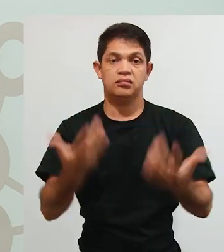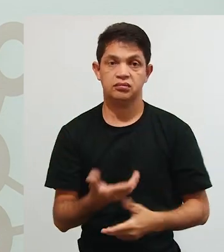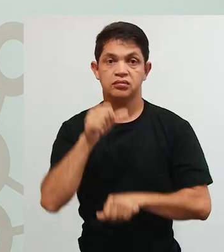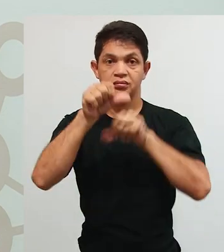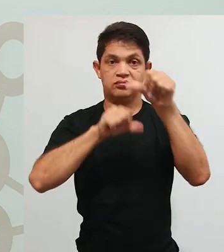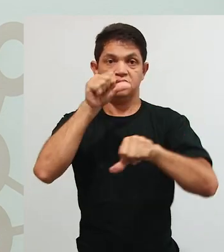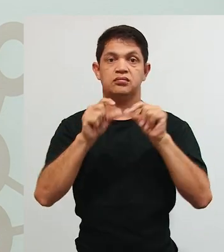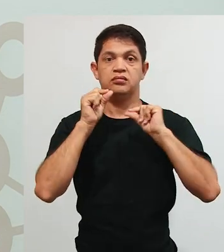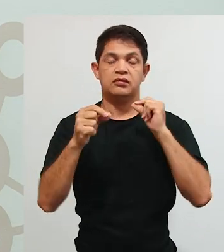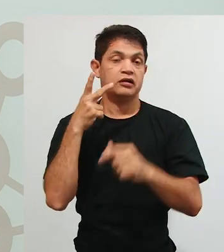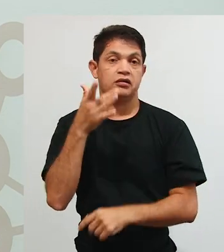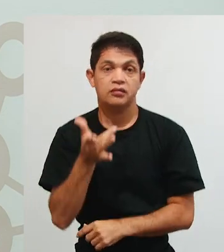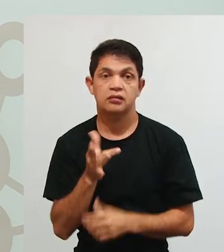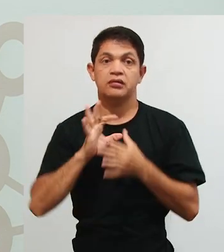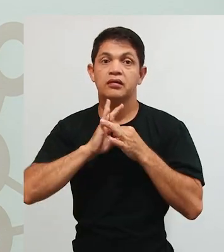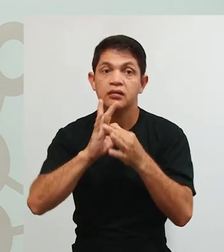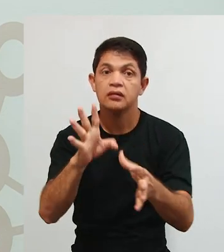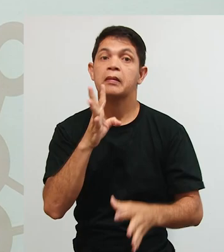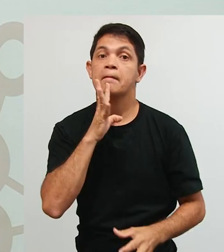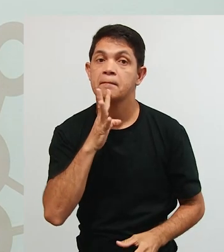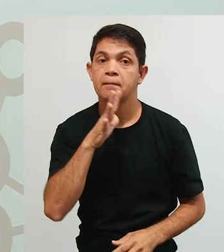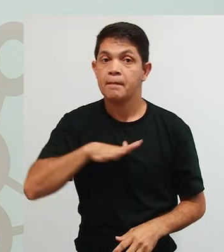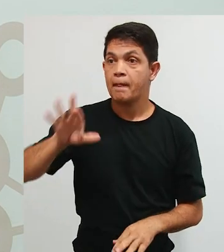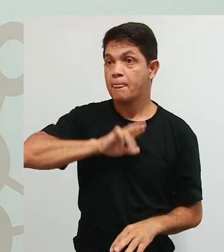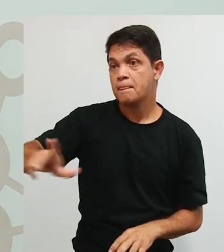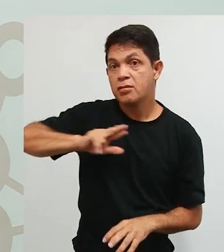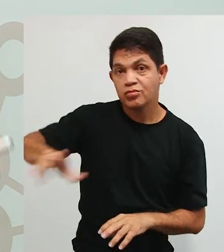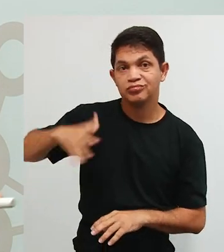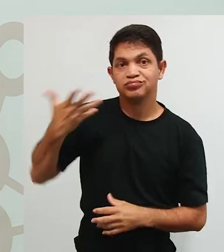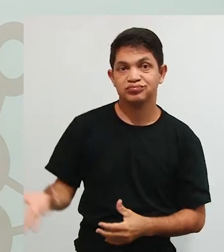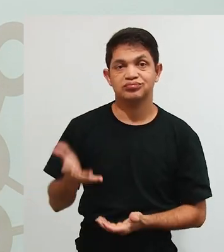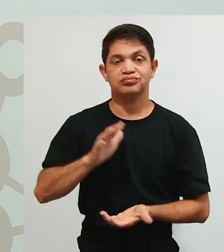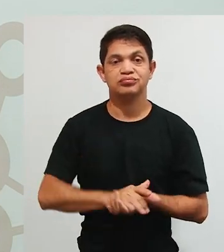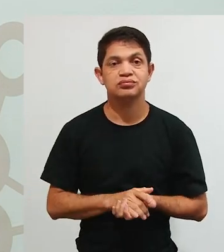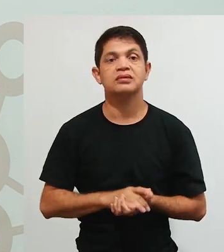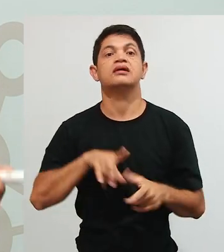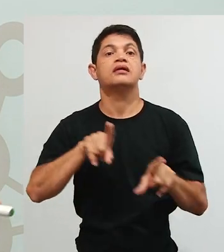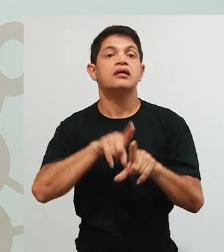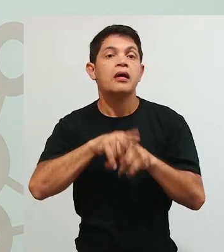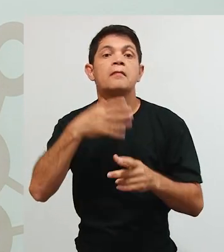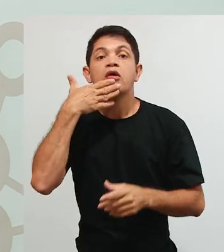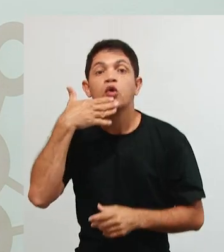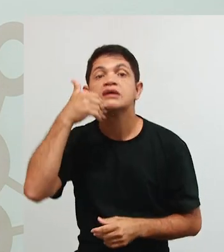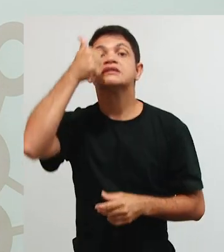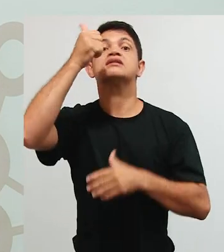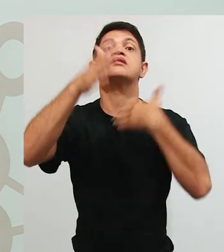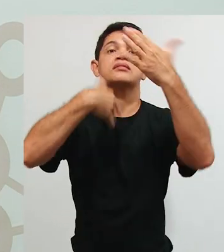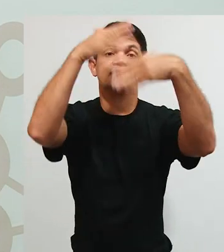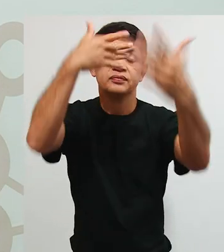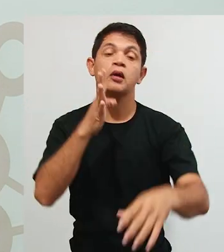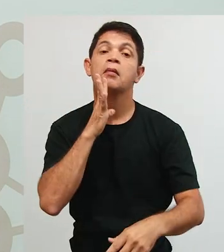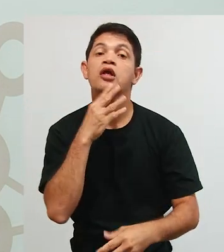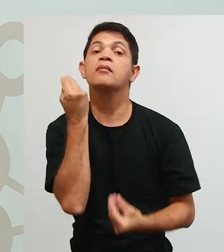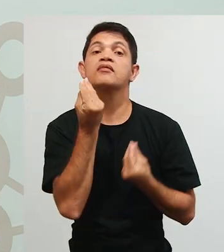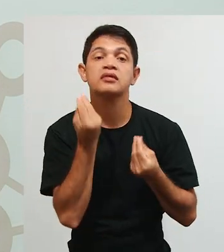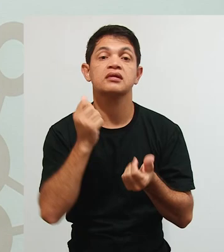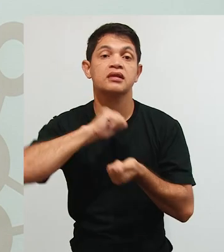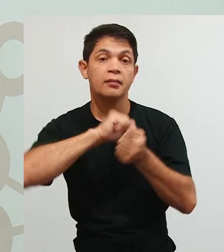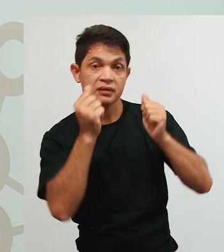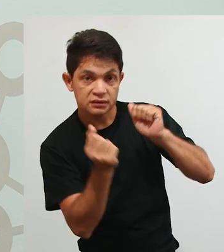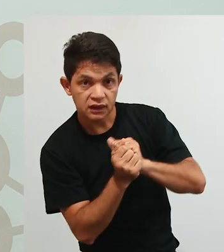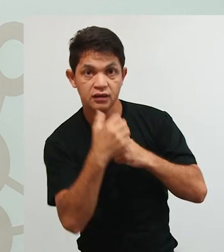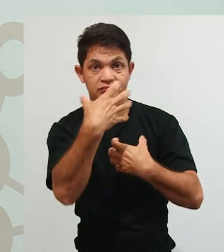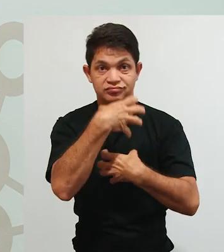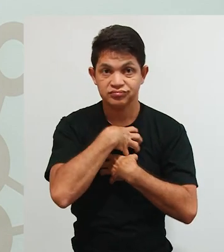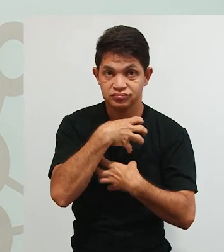apenas para conhecer, né, ajuda a pessoa a conhecer melhor quando há a afetividade na